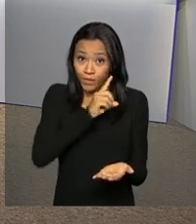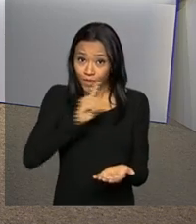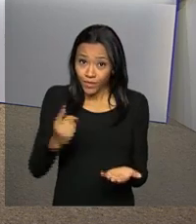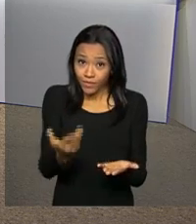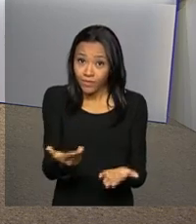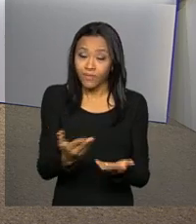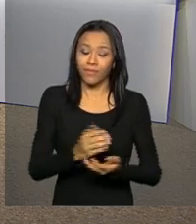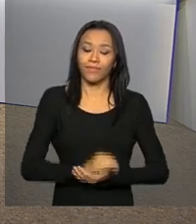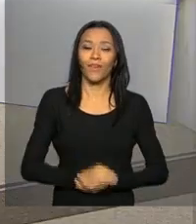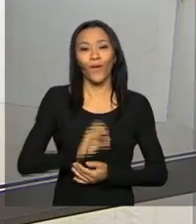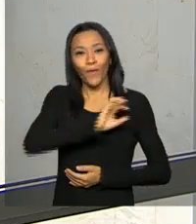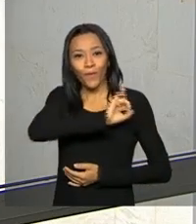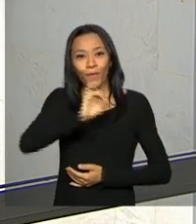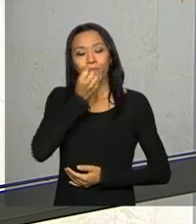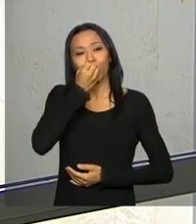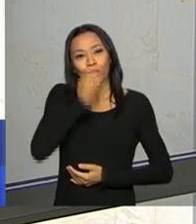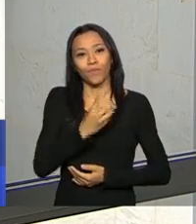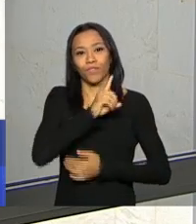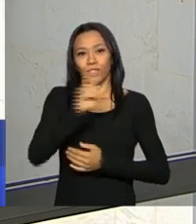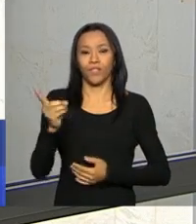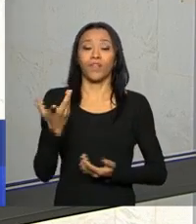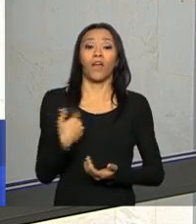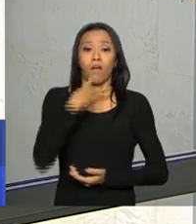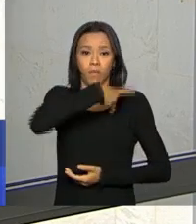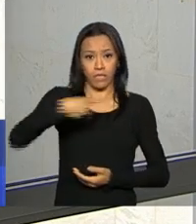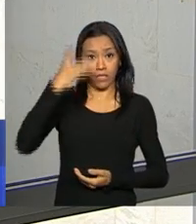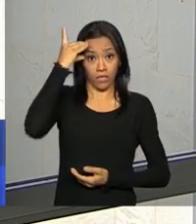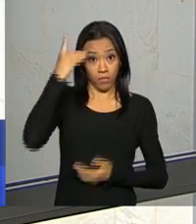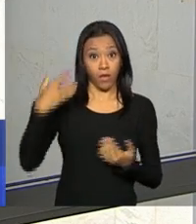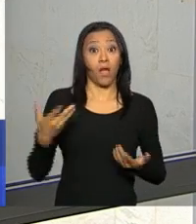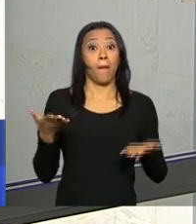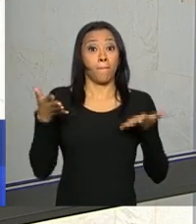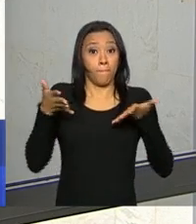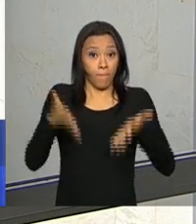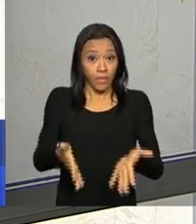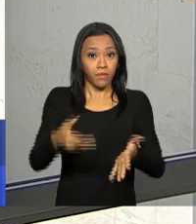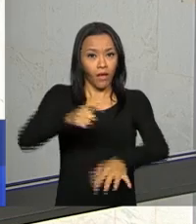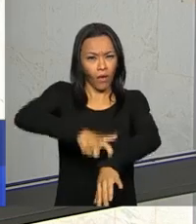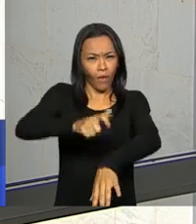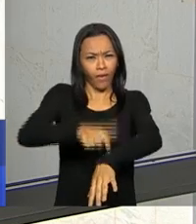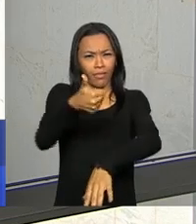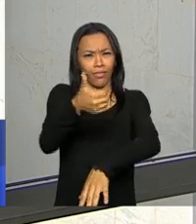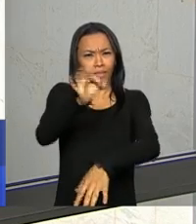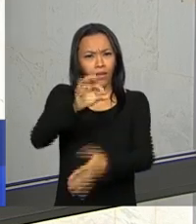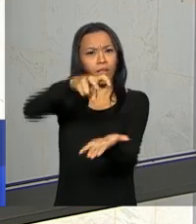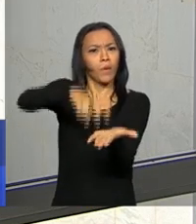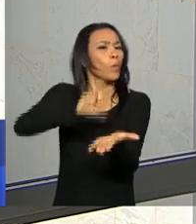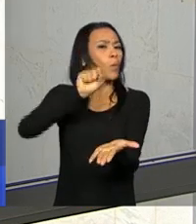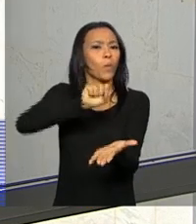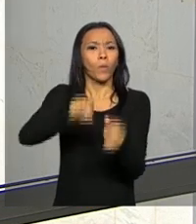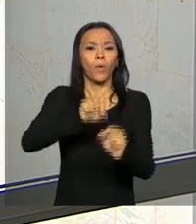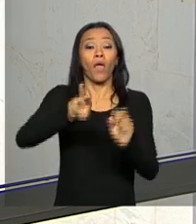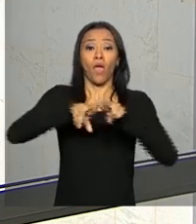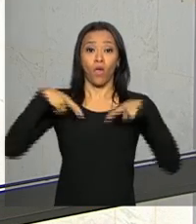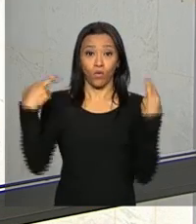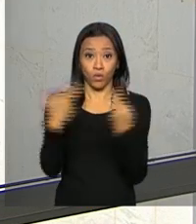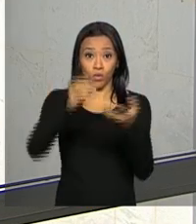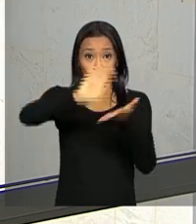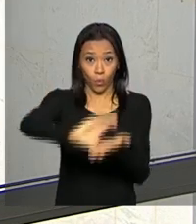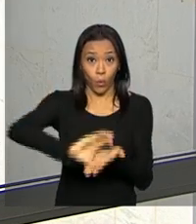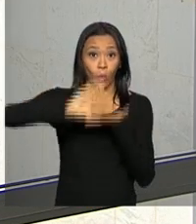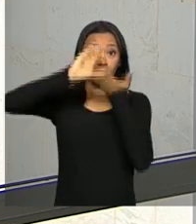Olá, bom dia, Jaime. A presidenta Dilma Rousseff participa agora às 10 horas da manhã da reunião do Conselho